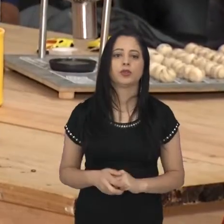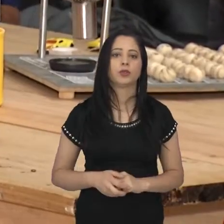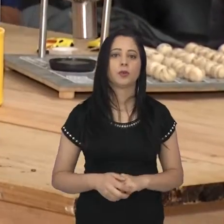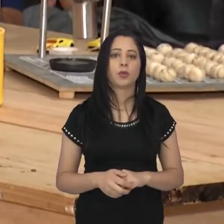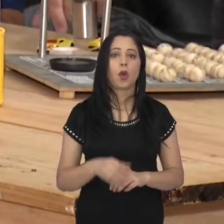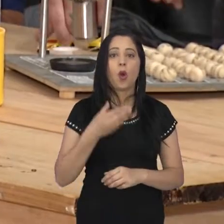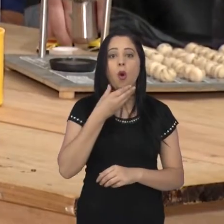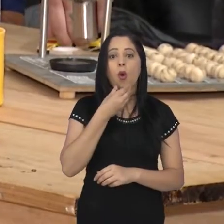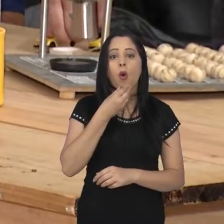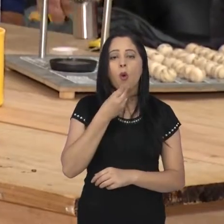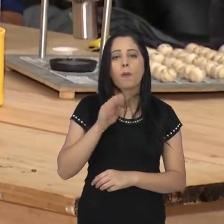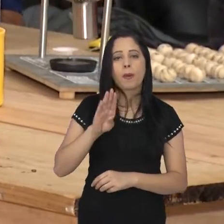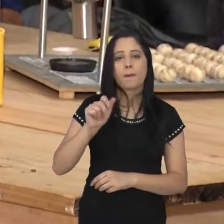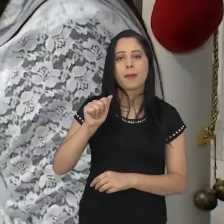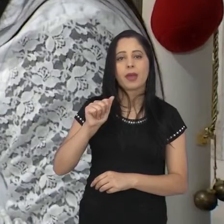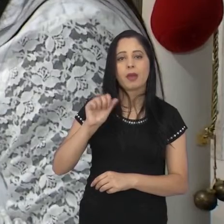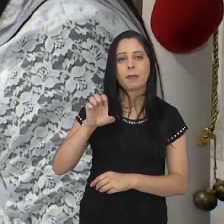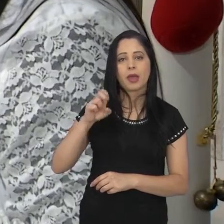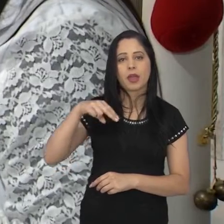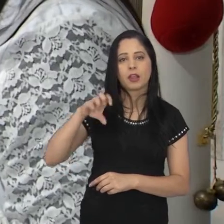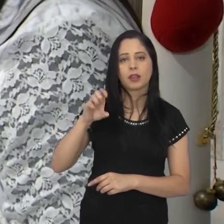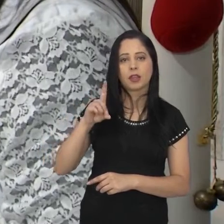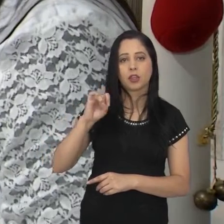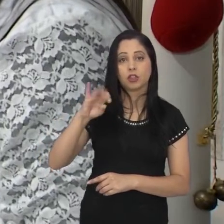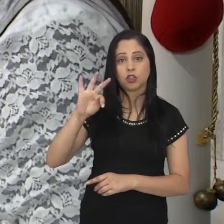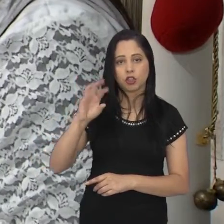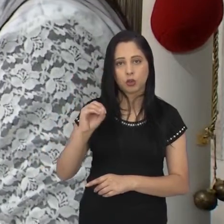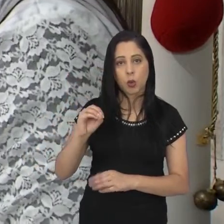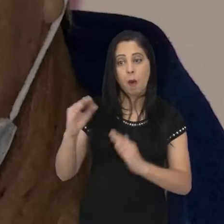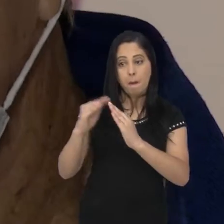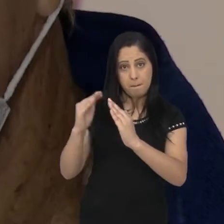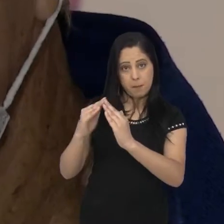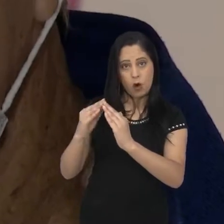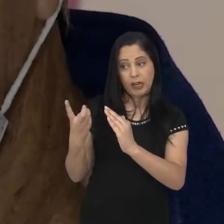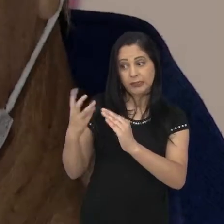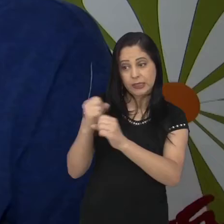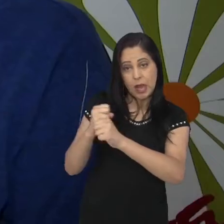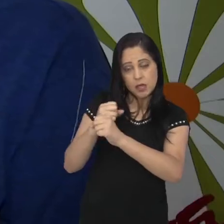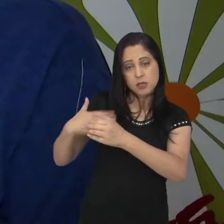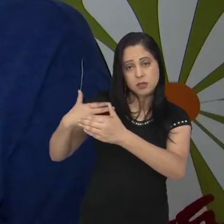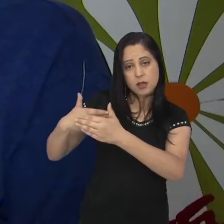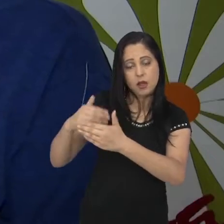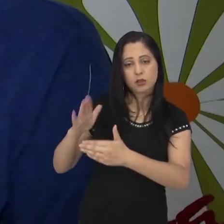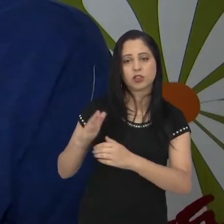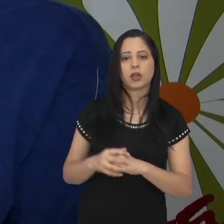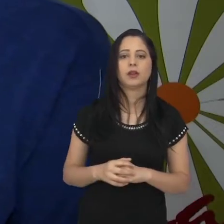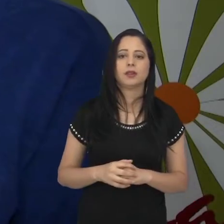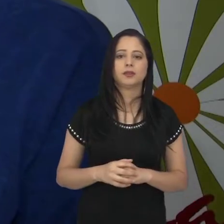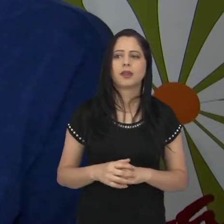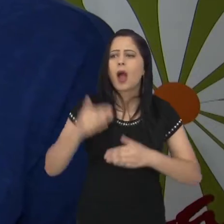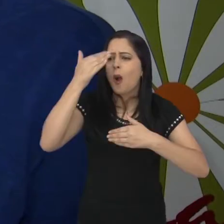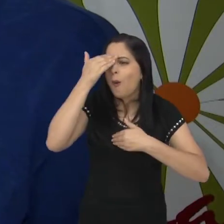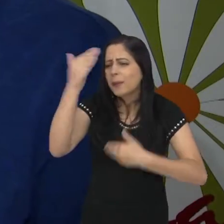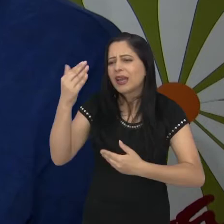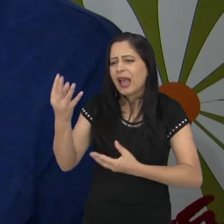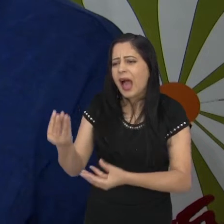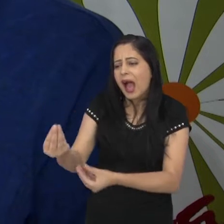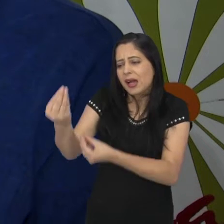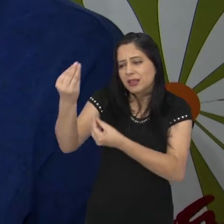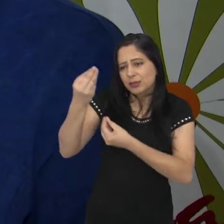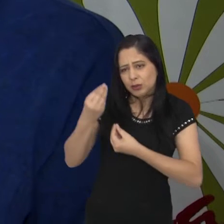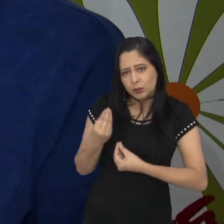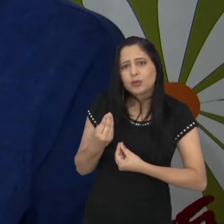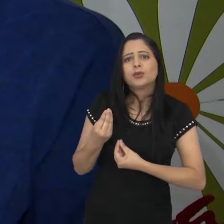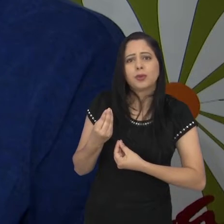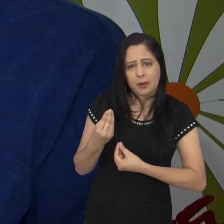também agradece é o seu Benedito, que já mora aqui na Casa da Vó Laura há três anos. Muito obrigado por vocês voarem as coisas